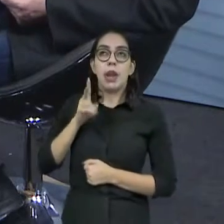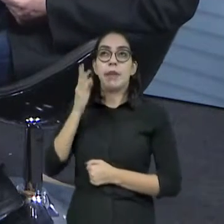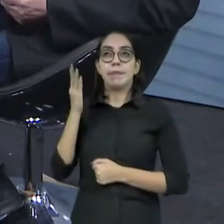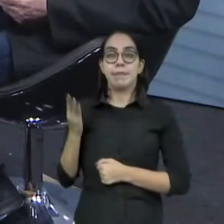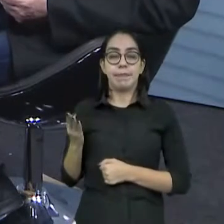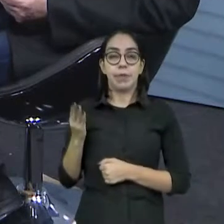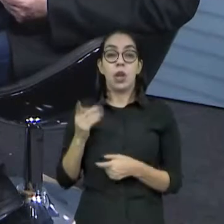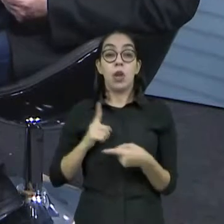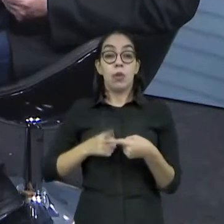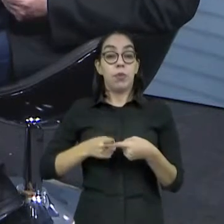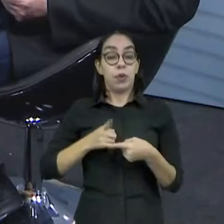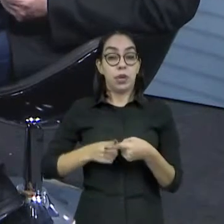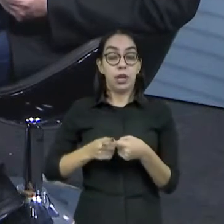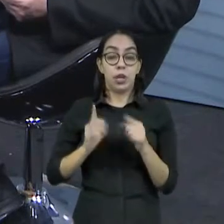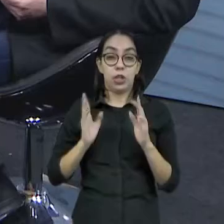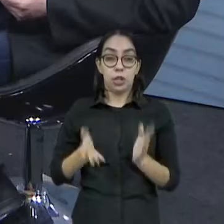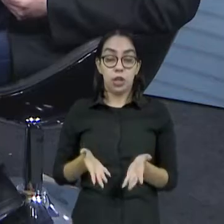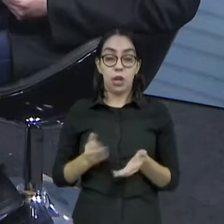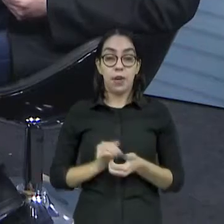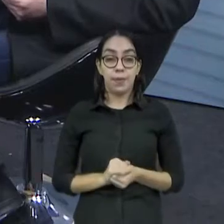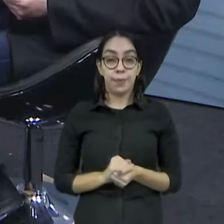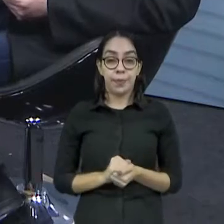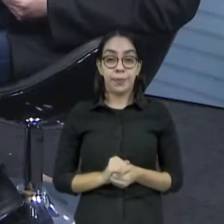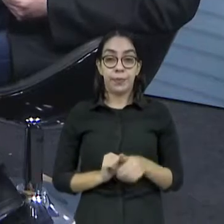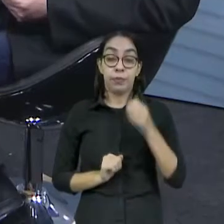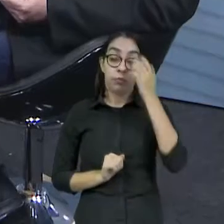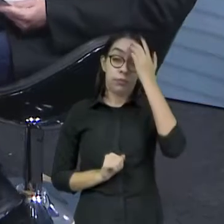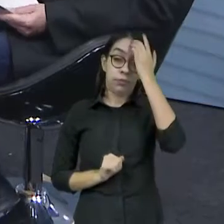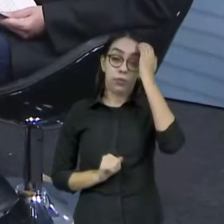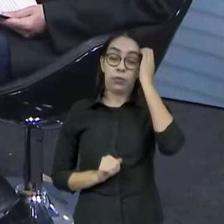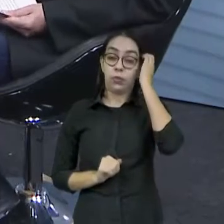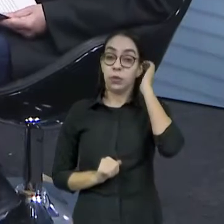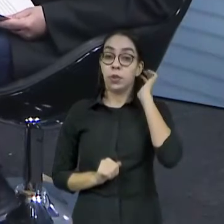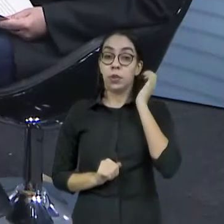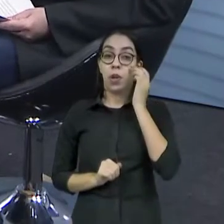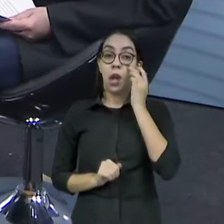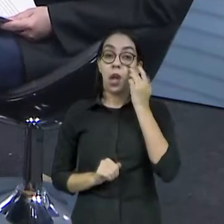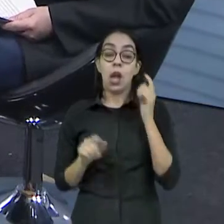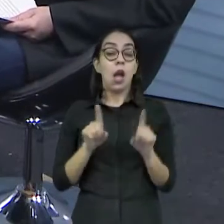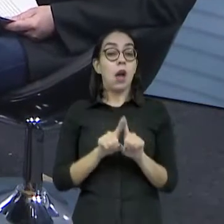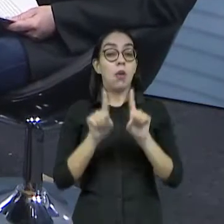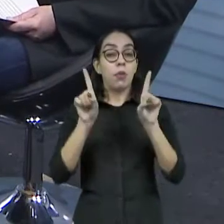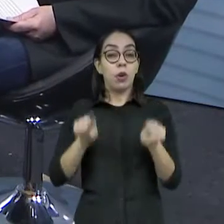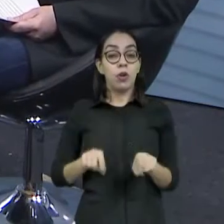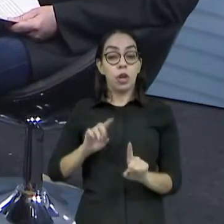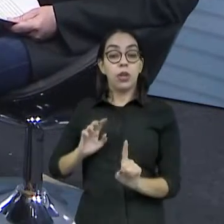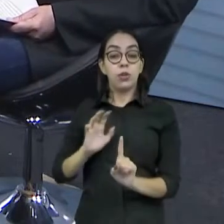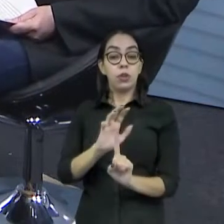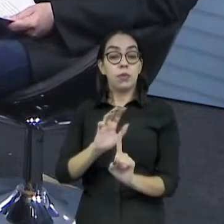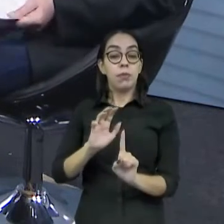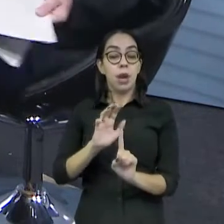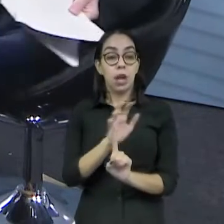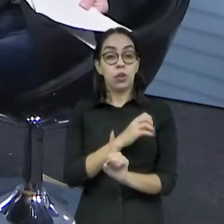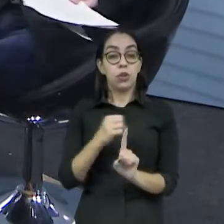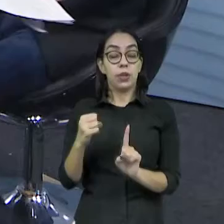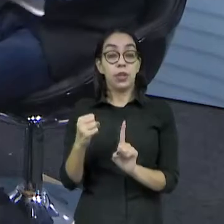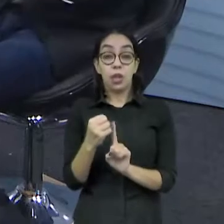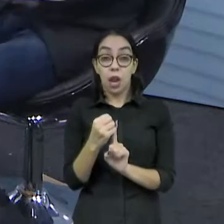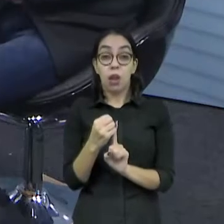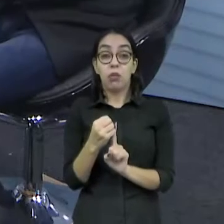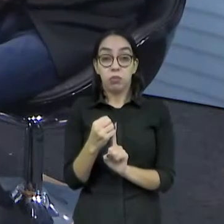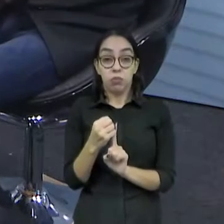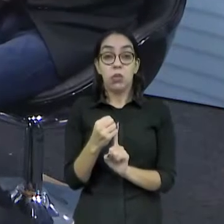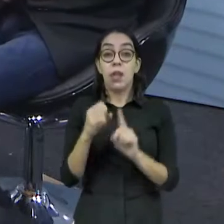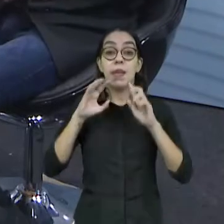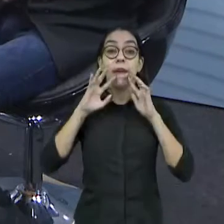vi isso como um projeto de impacto. E está totalmente dentro, está totalmente dentro. E é socioambiental, sustentabilidade. E